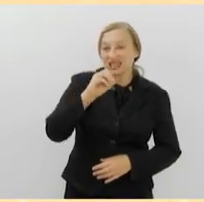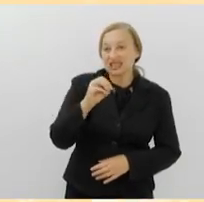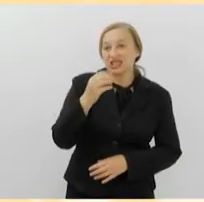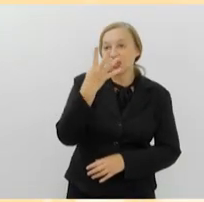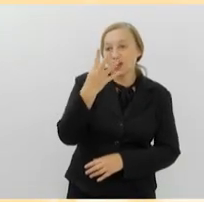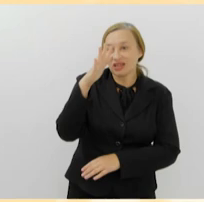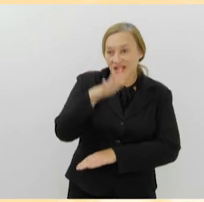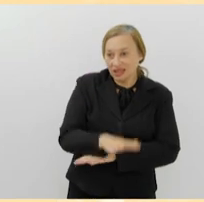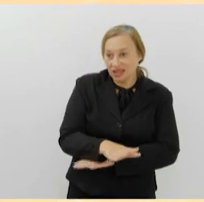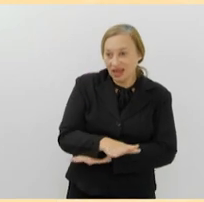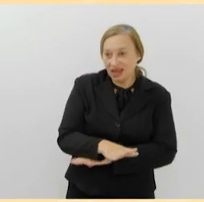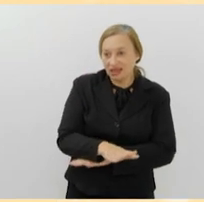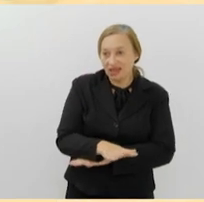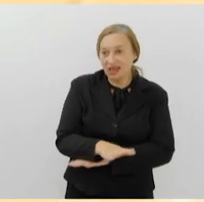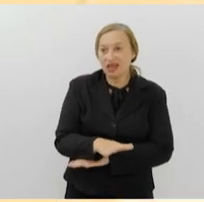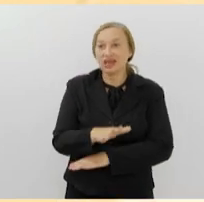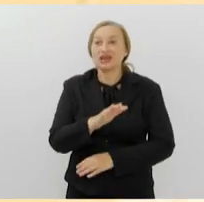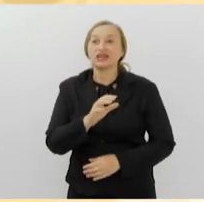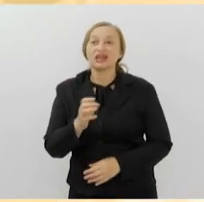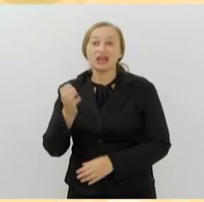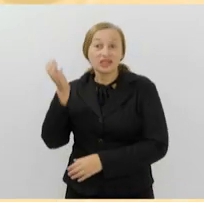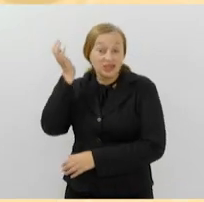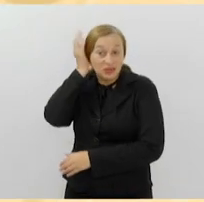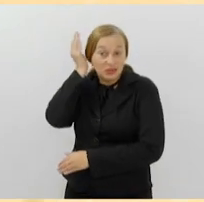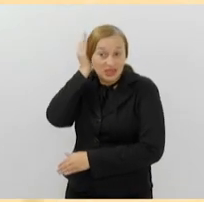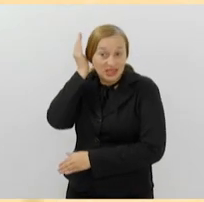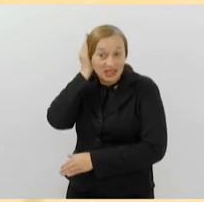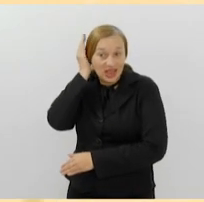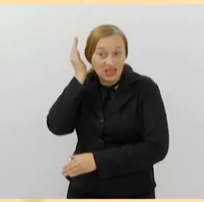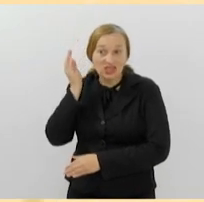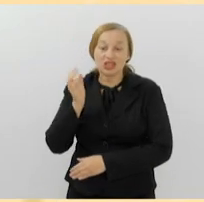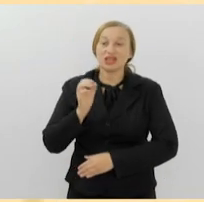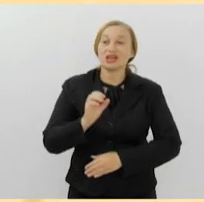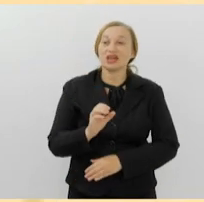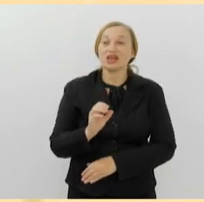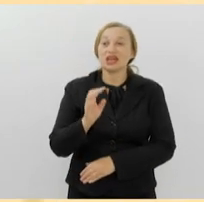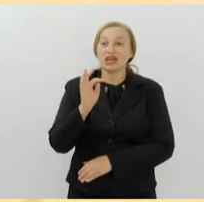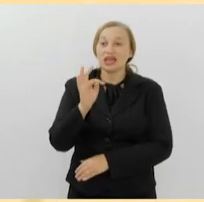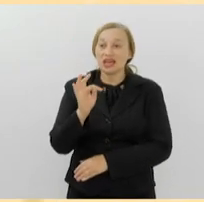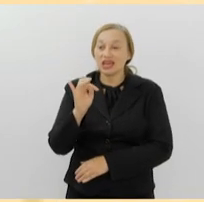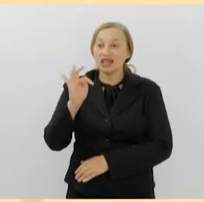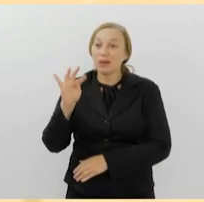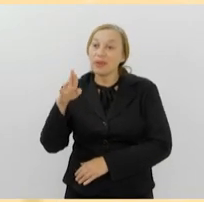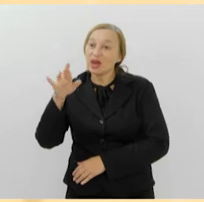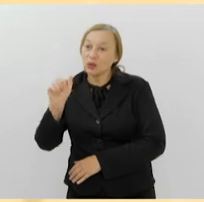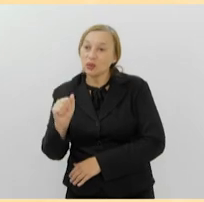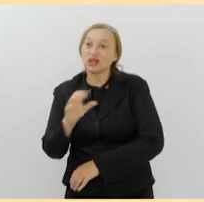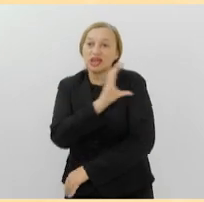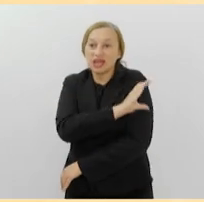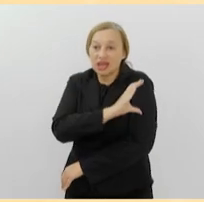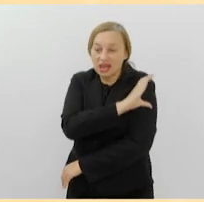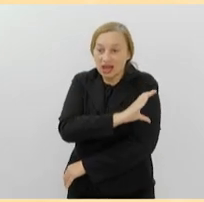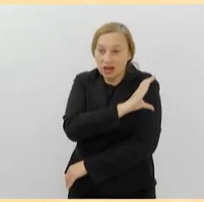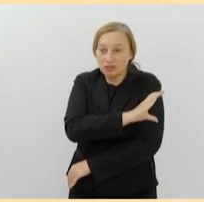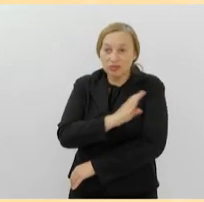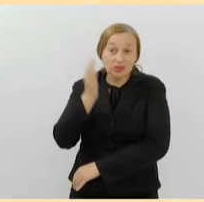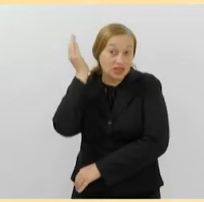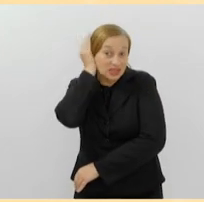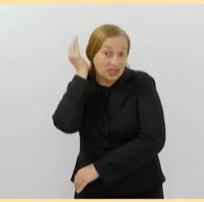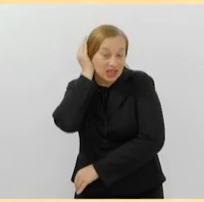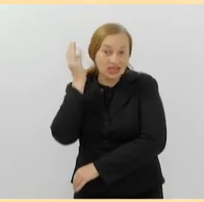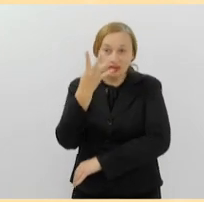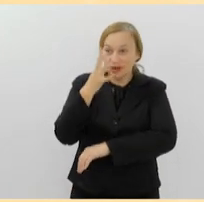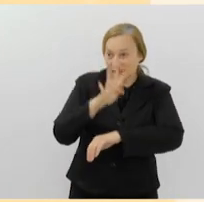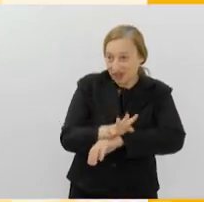teatro Firjan Sési e Itaperuna. E no sábado, dia 31, no teatro Firjan Sési e Campos, às 4 horas da